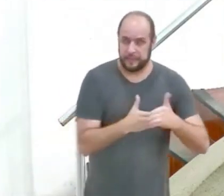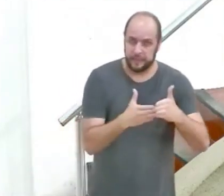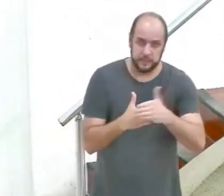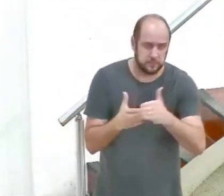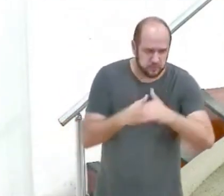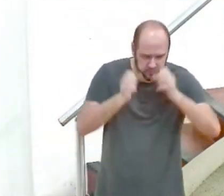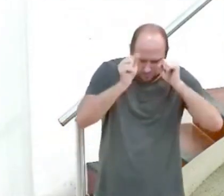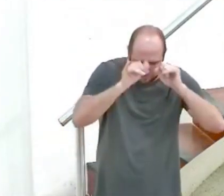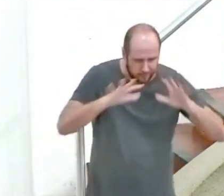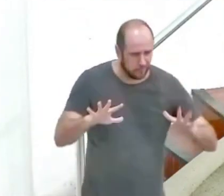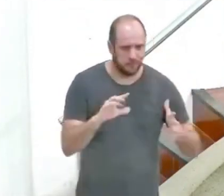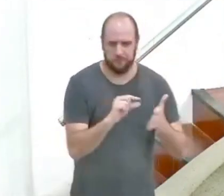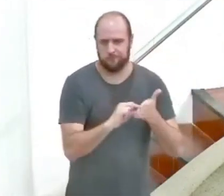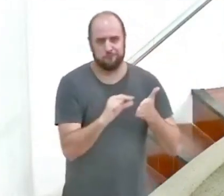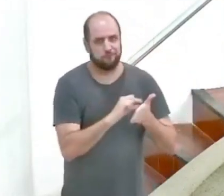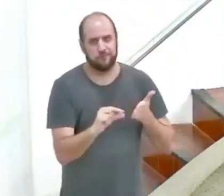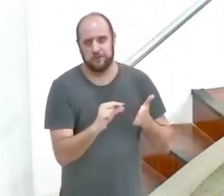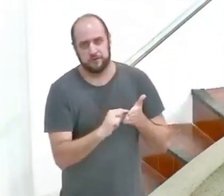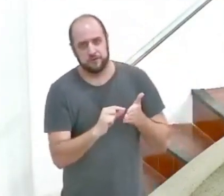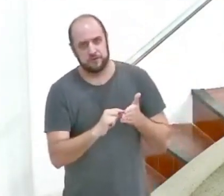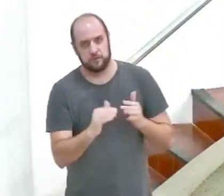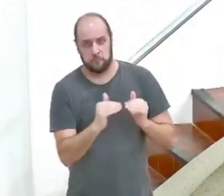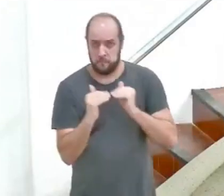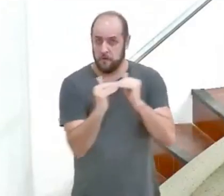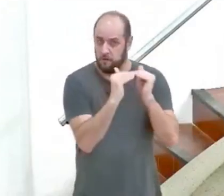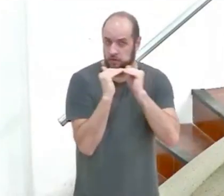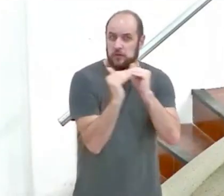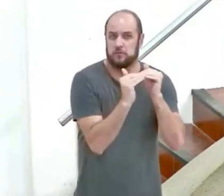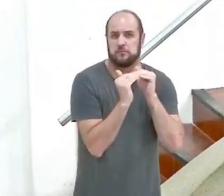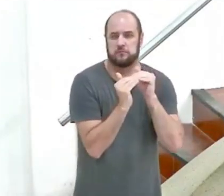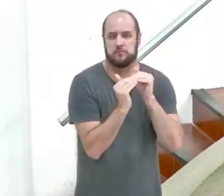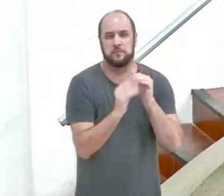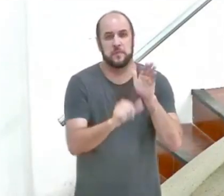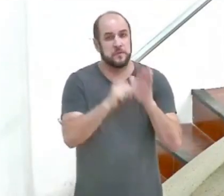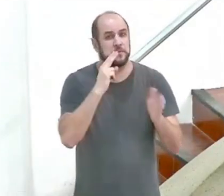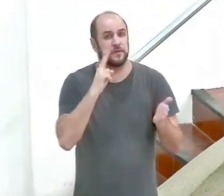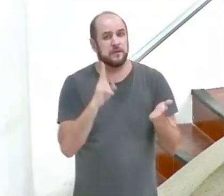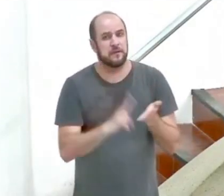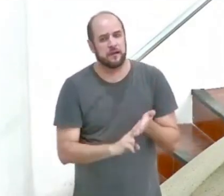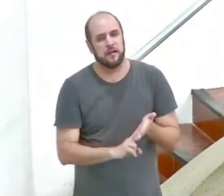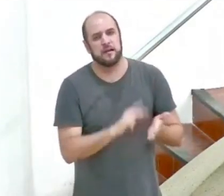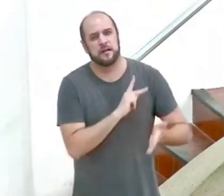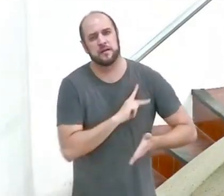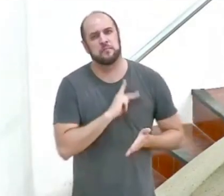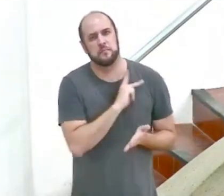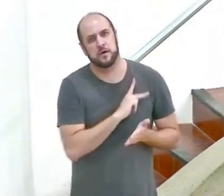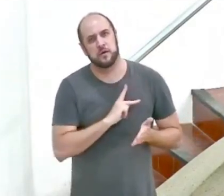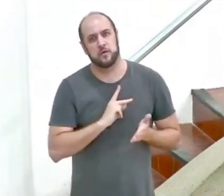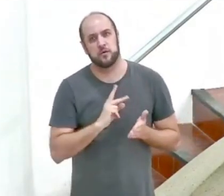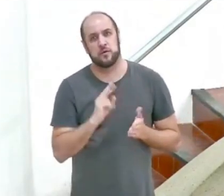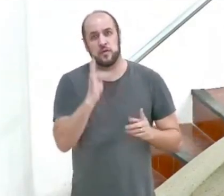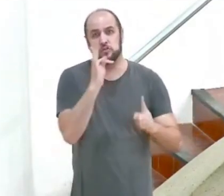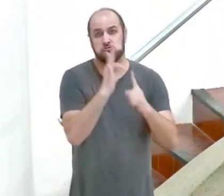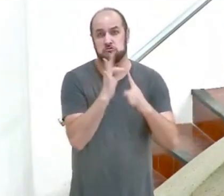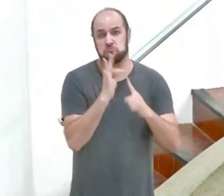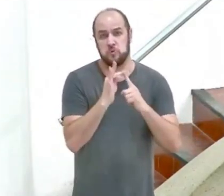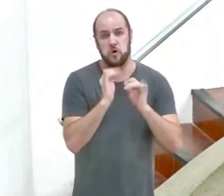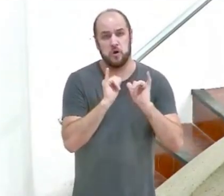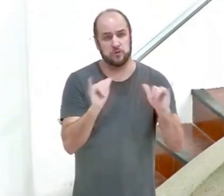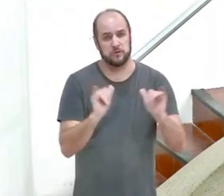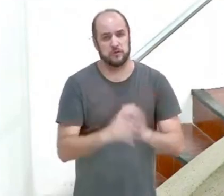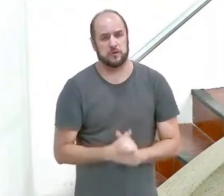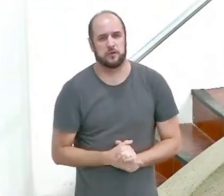estão muito claros num texto padrão para isso. É a primeira epístola de Paulo a Timóteo no capítulo 5